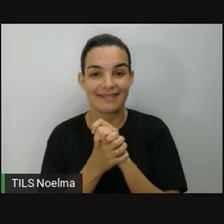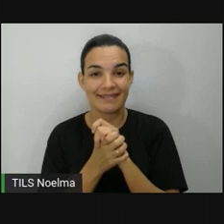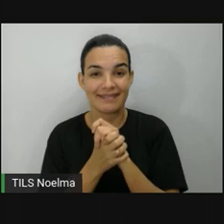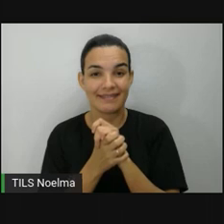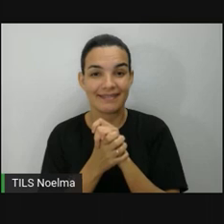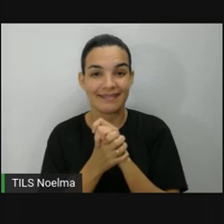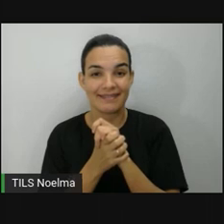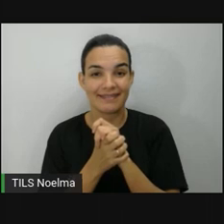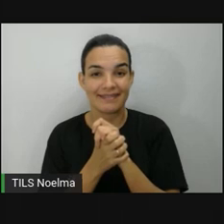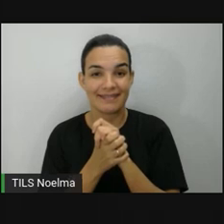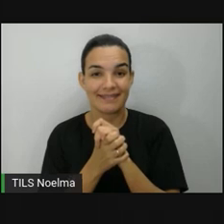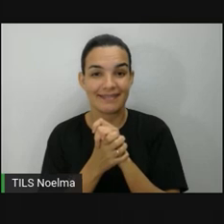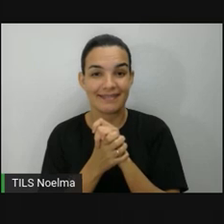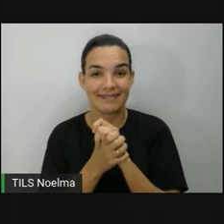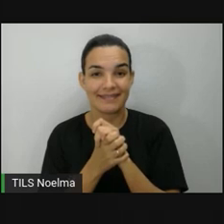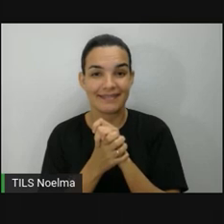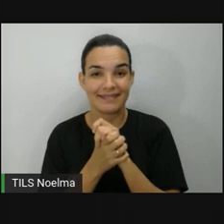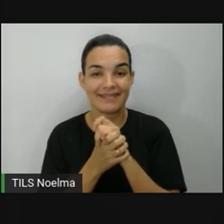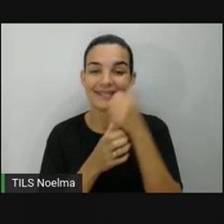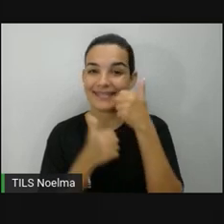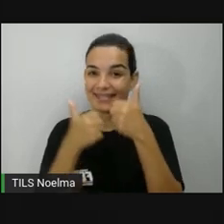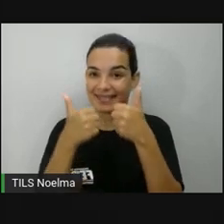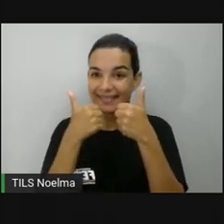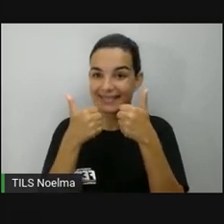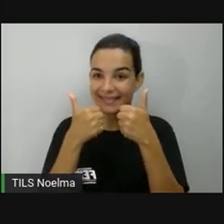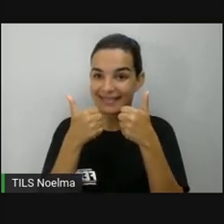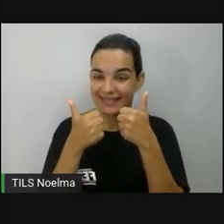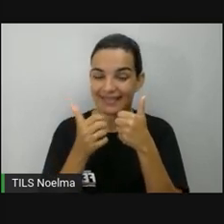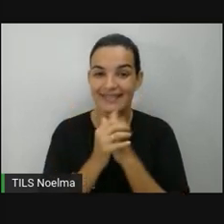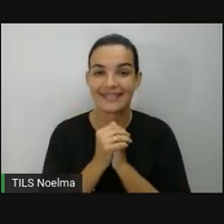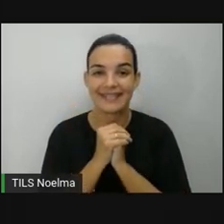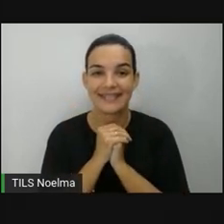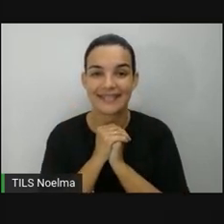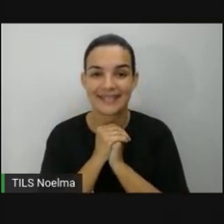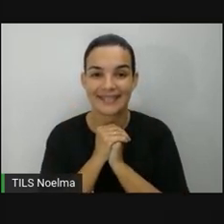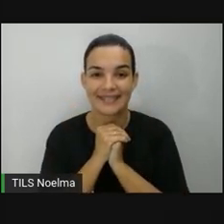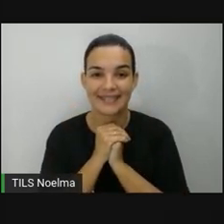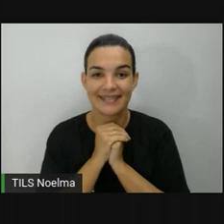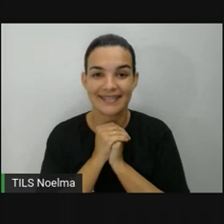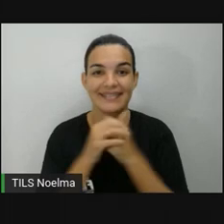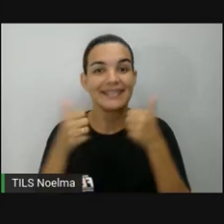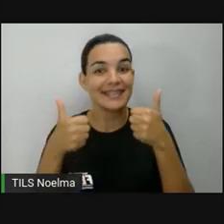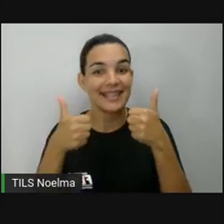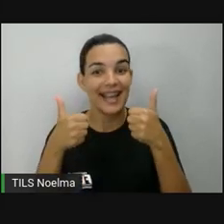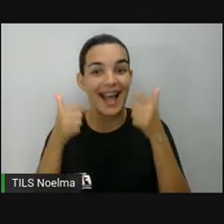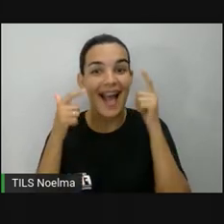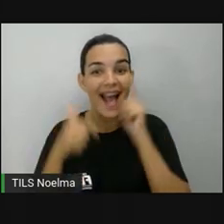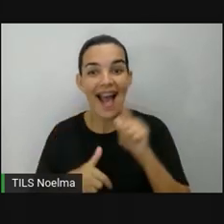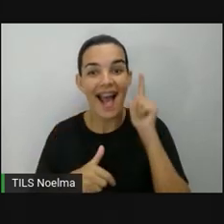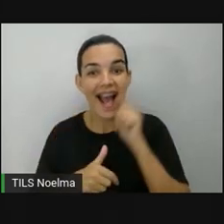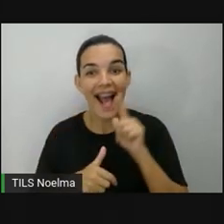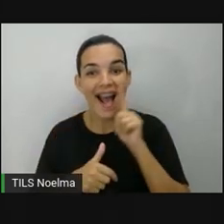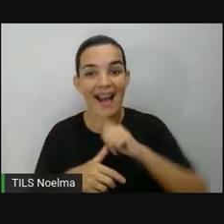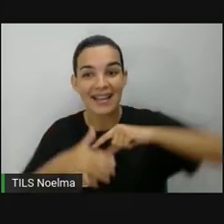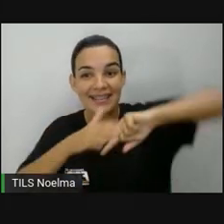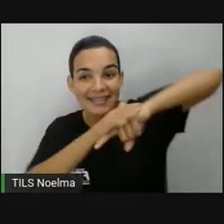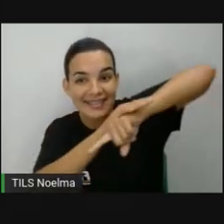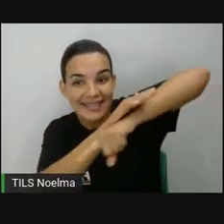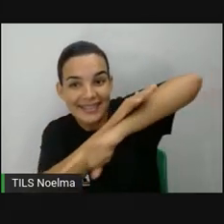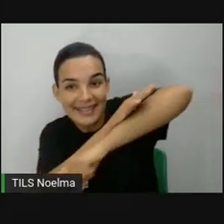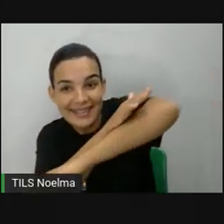10B 10B Acertou 2 de 3 10A Você destruiu o contra